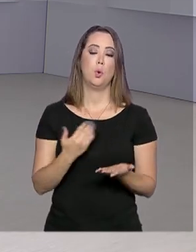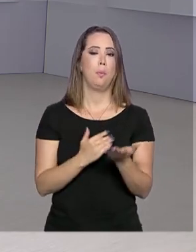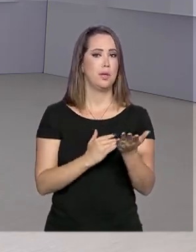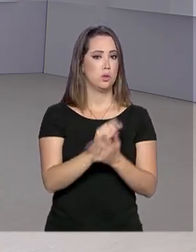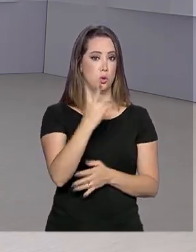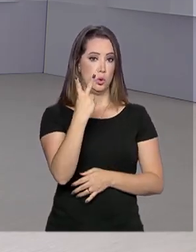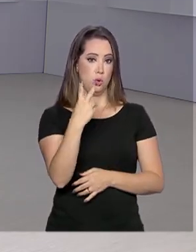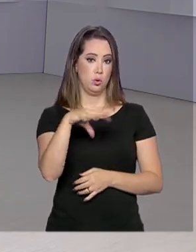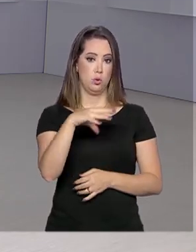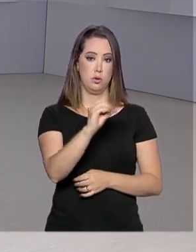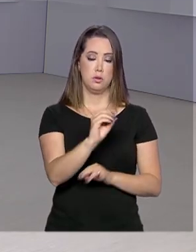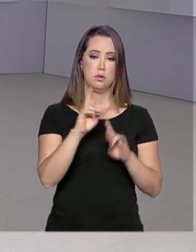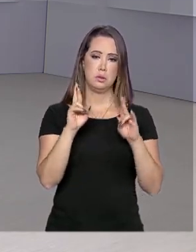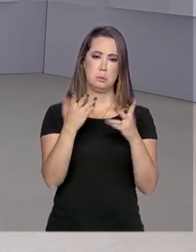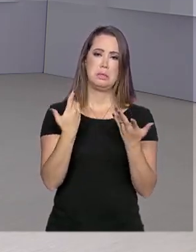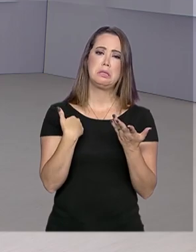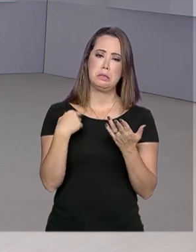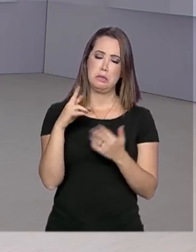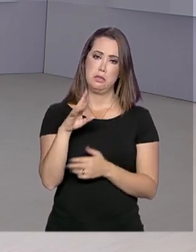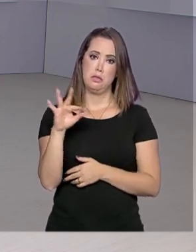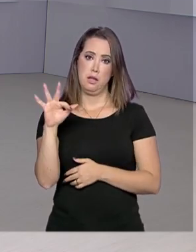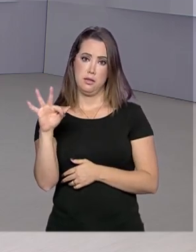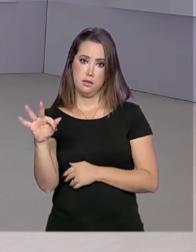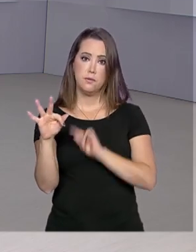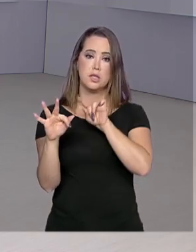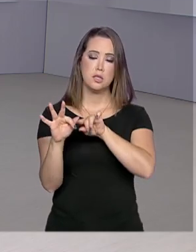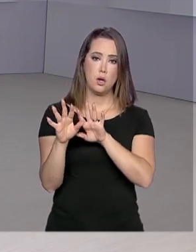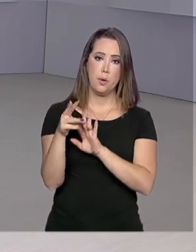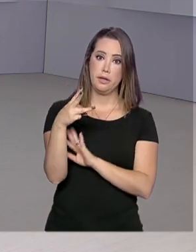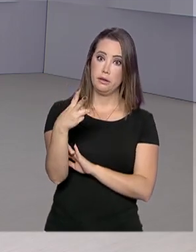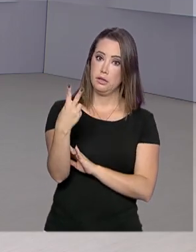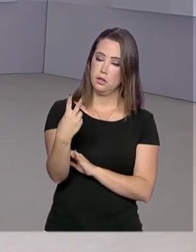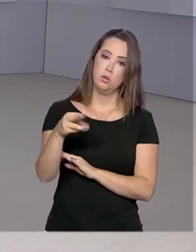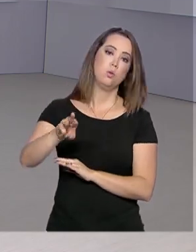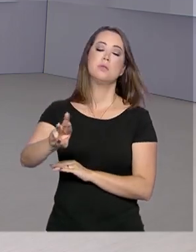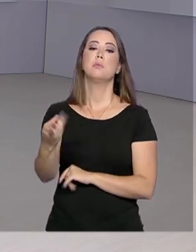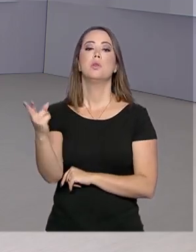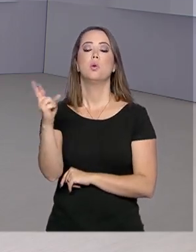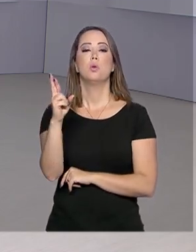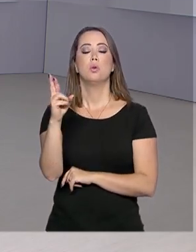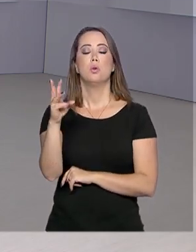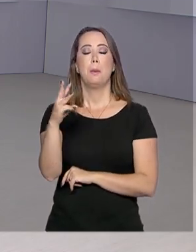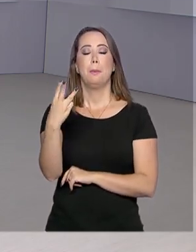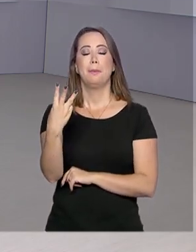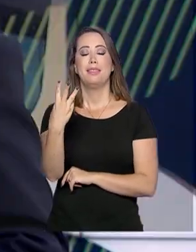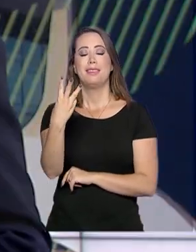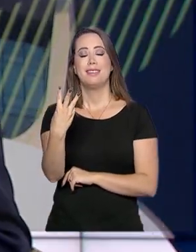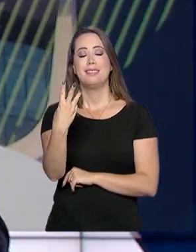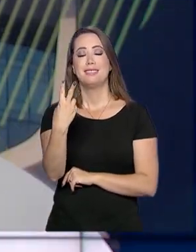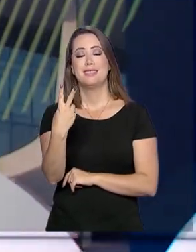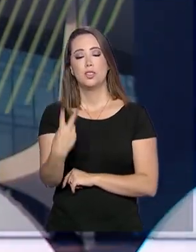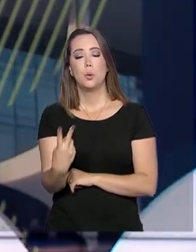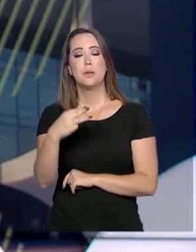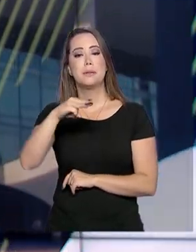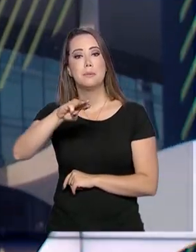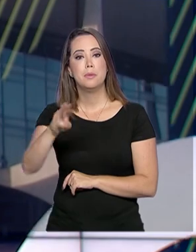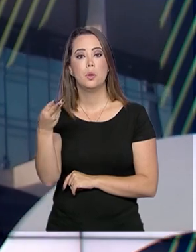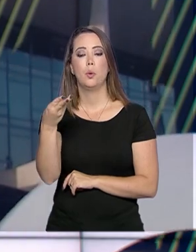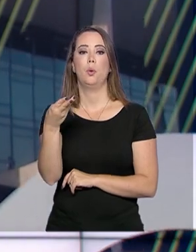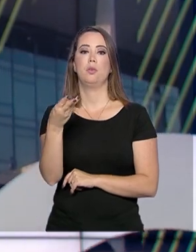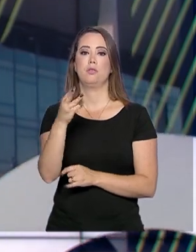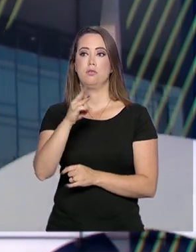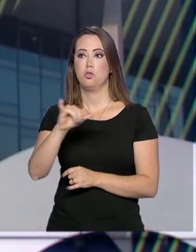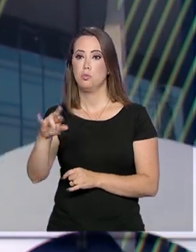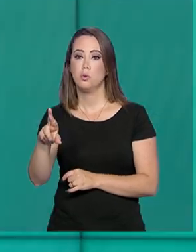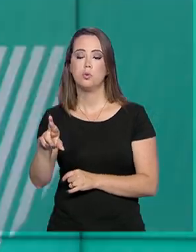Receita é que sejam enviados 32 milhões de declarações até o dia 30 de abril. E já está liberada a